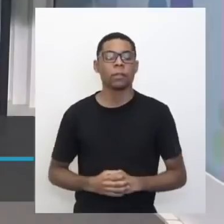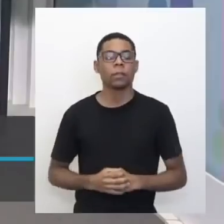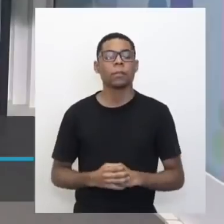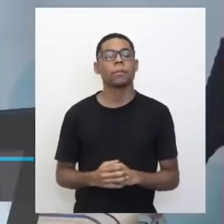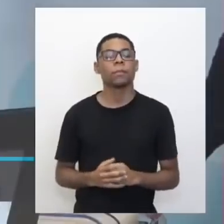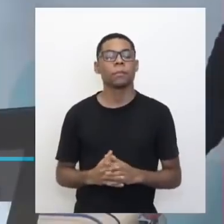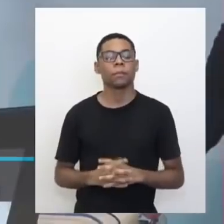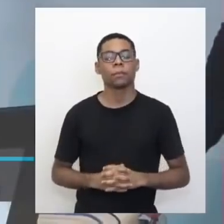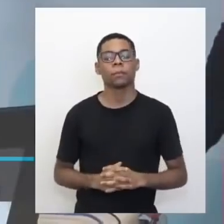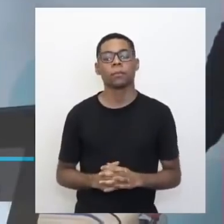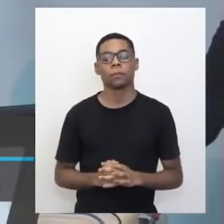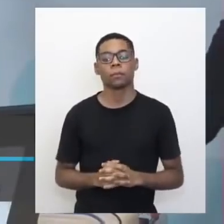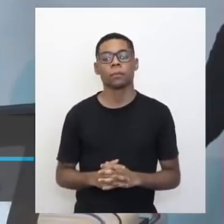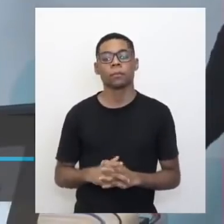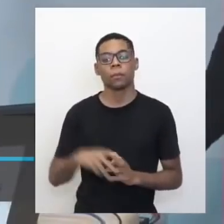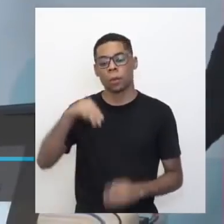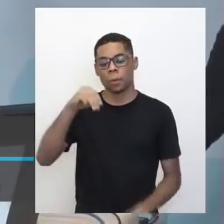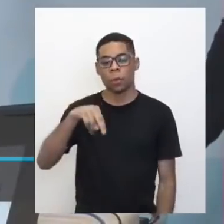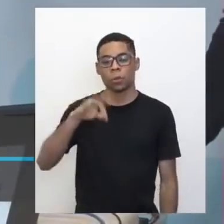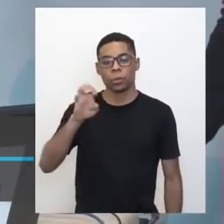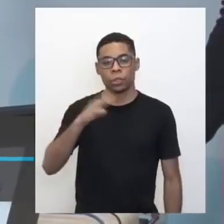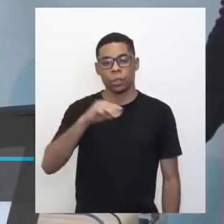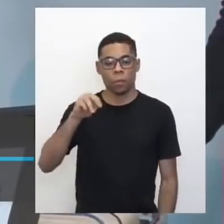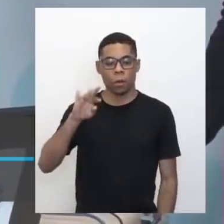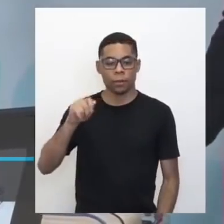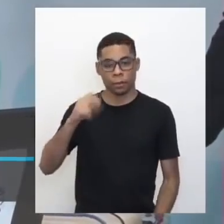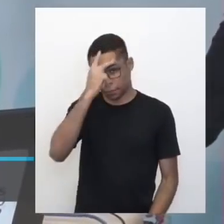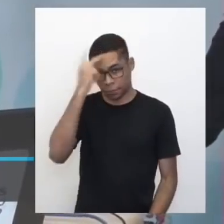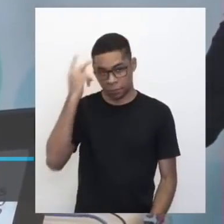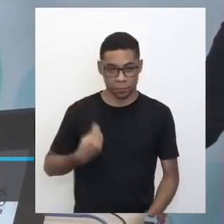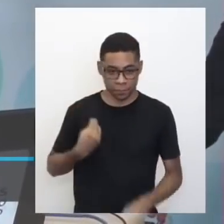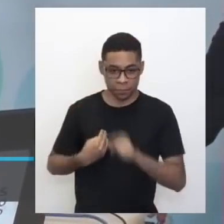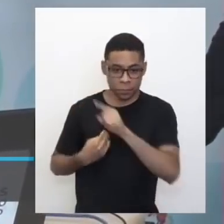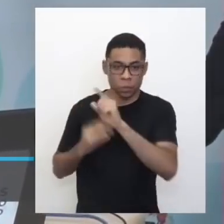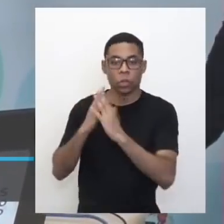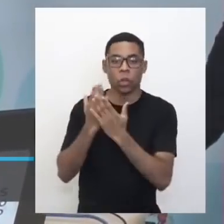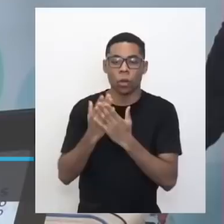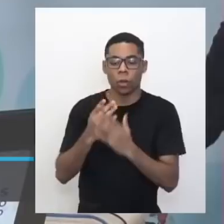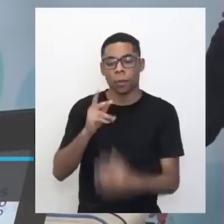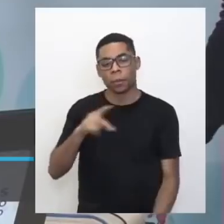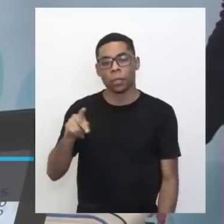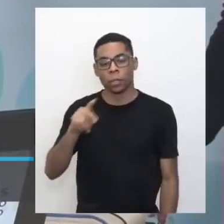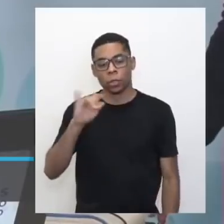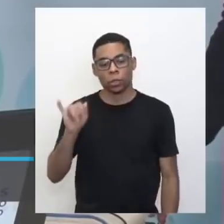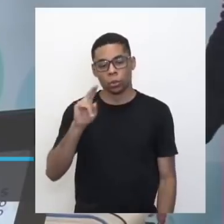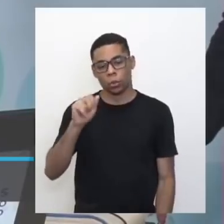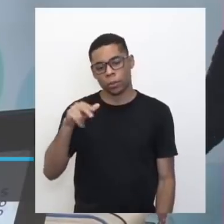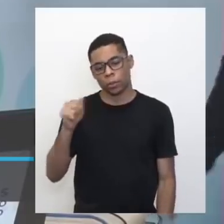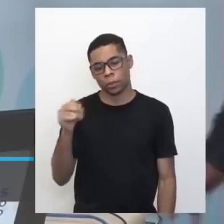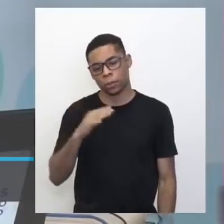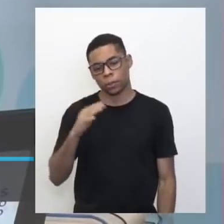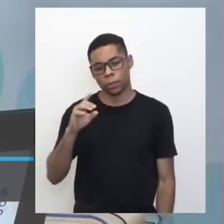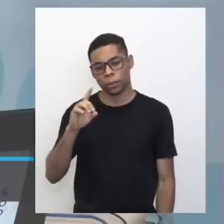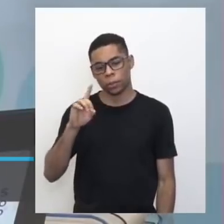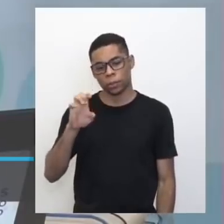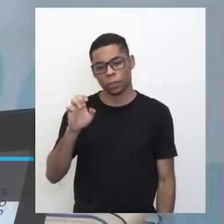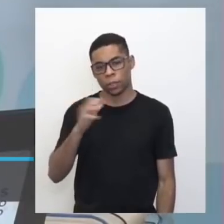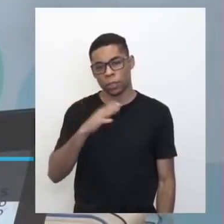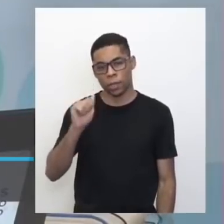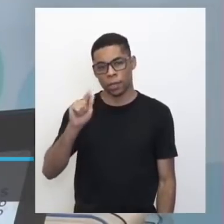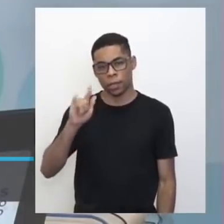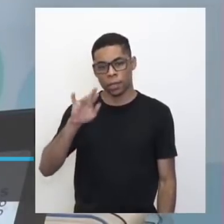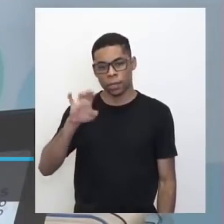deixa eu ver quem mais aqui, o Monte Morto está presente aqui, o pessoal da escola, professora Joana de Aguirre Martins Peixoto.